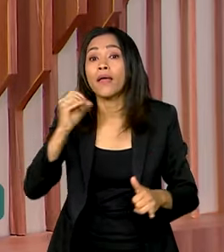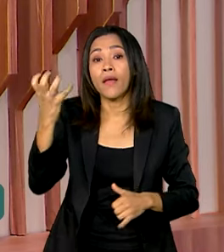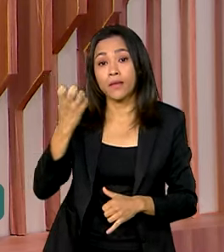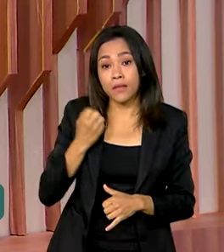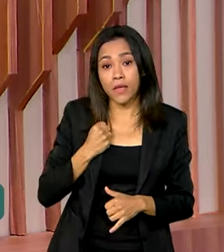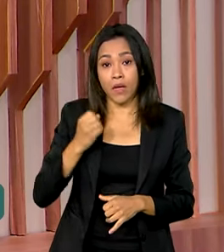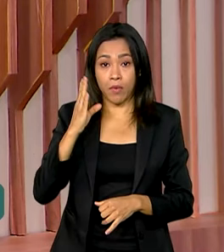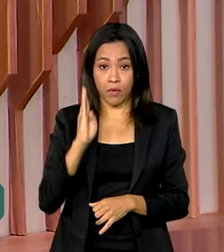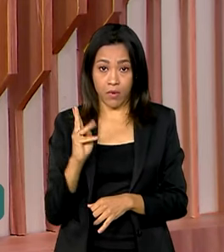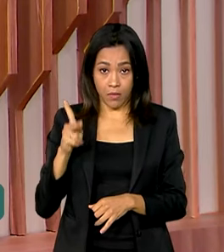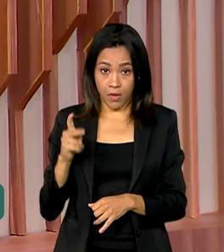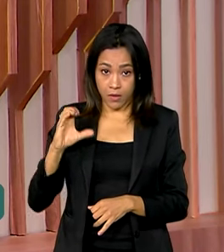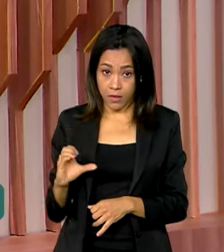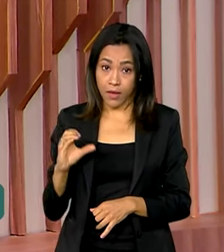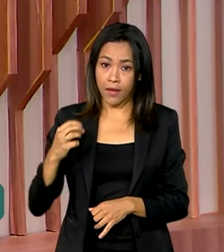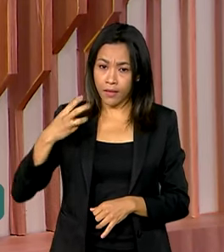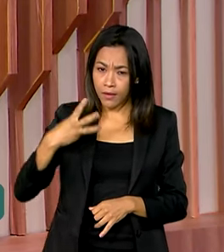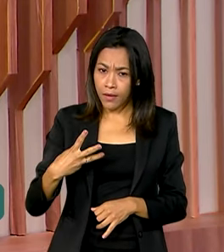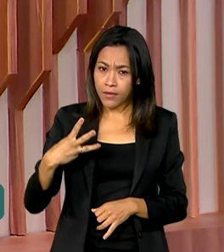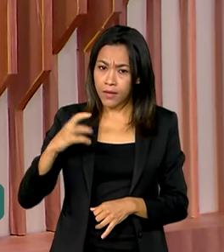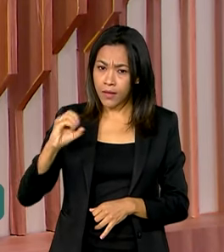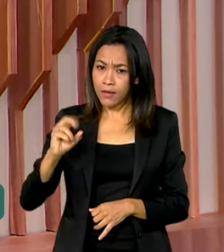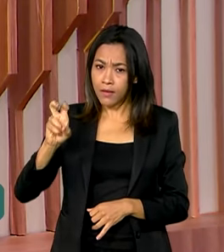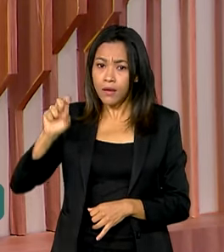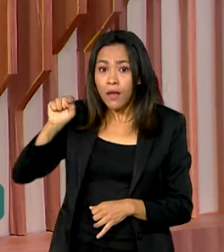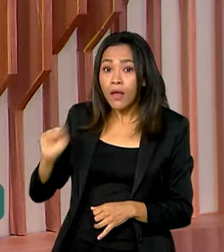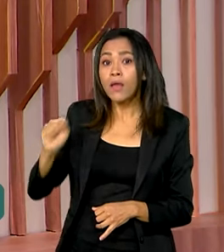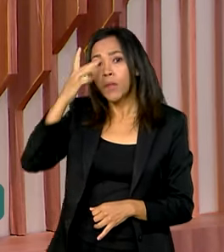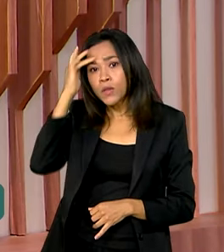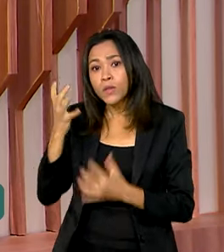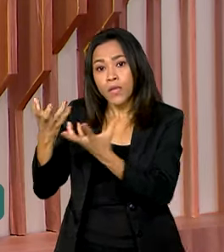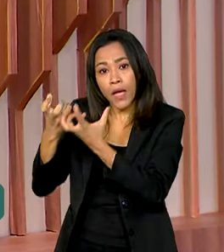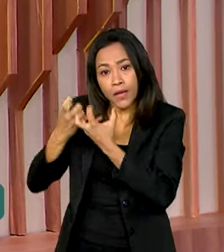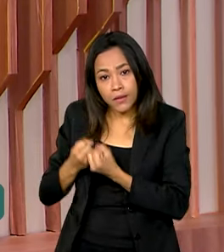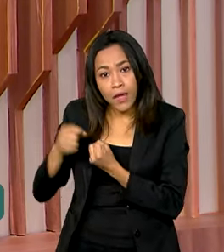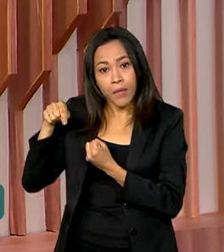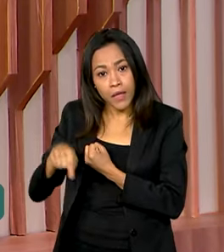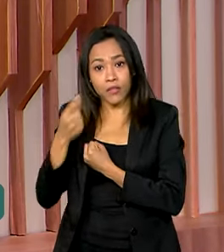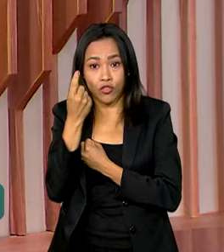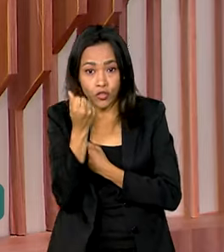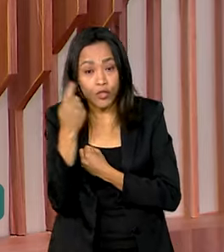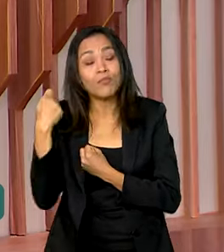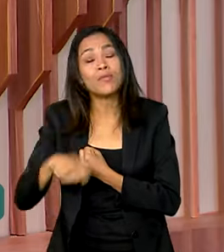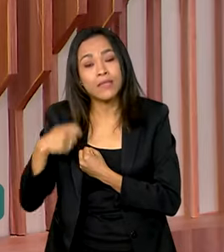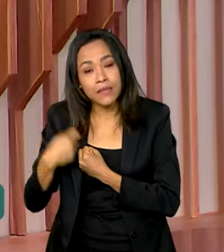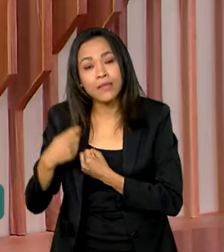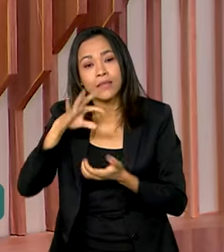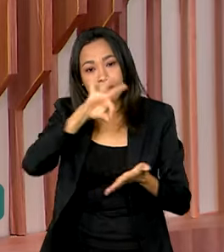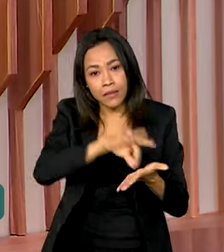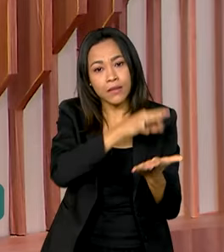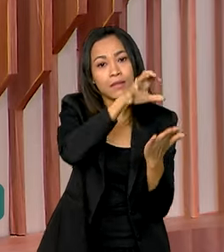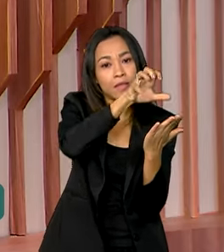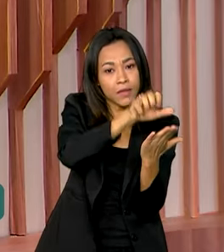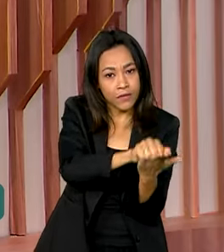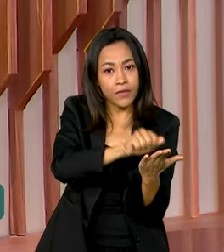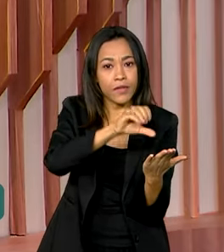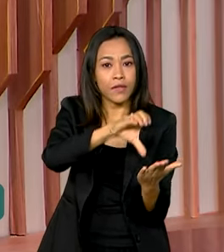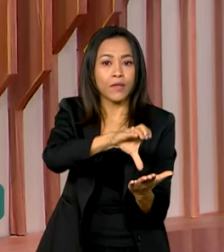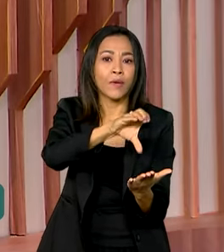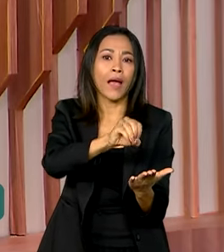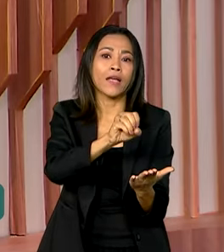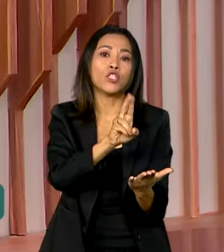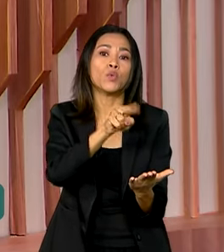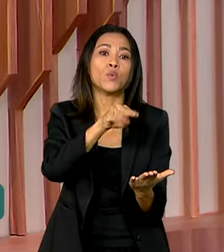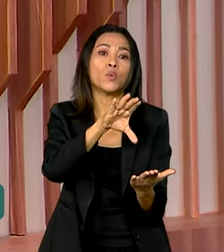BPC. Cerca de 305 mil pessoas que recebem esse auxílio precisam fazer a inscrição no Cade Único. O